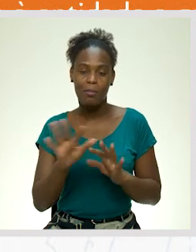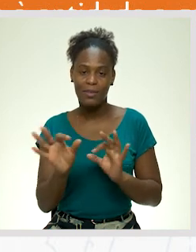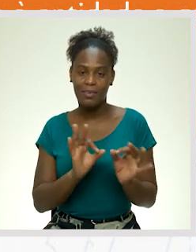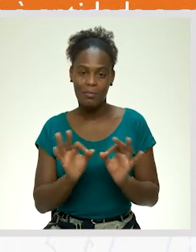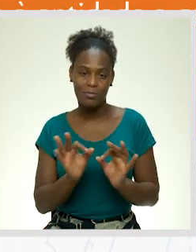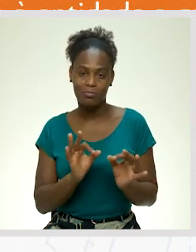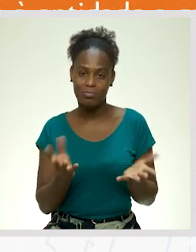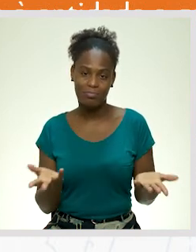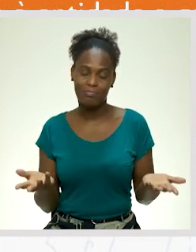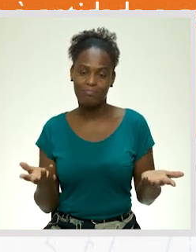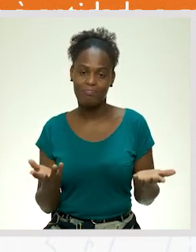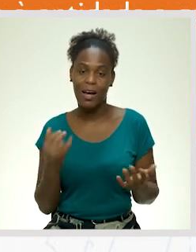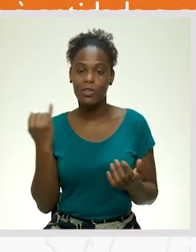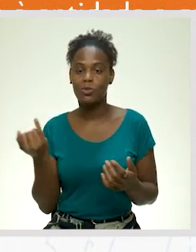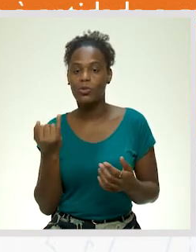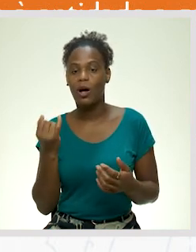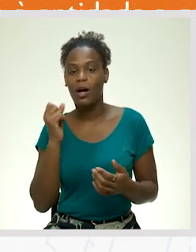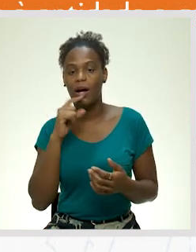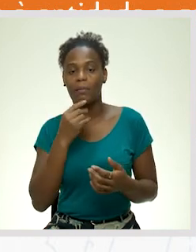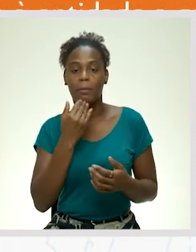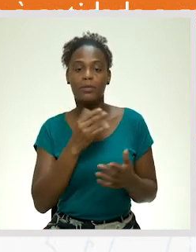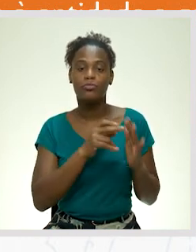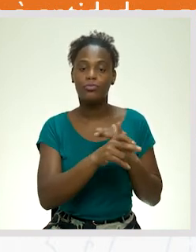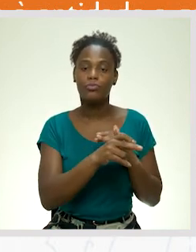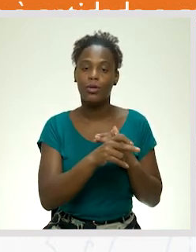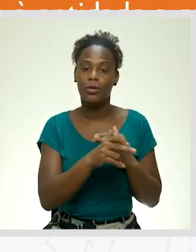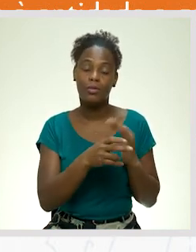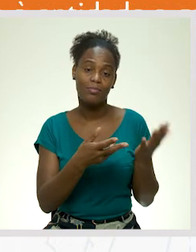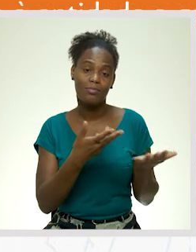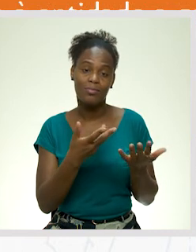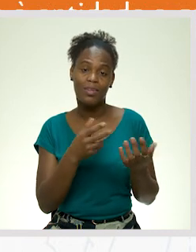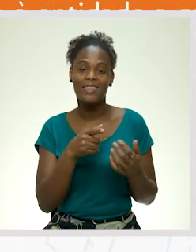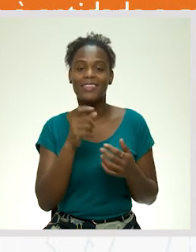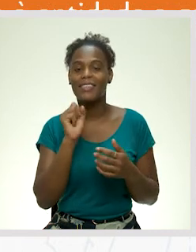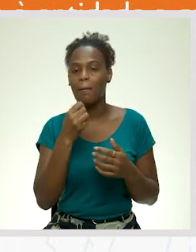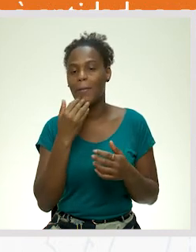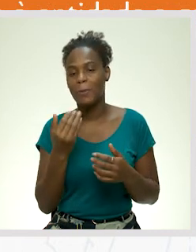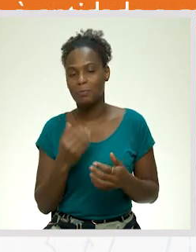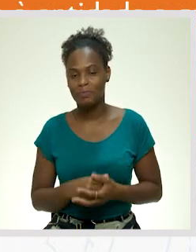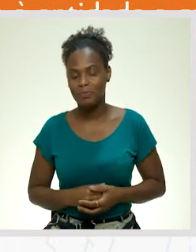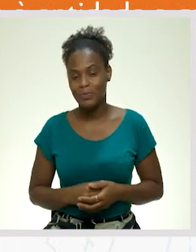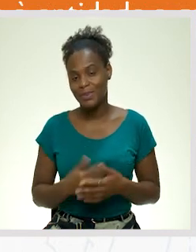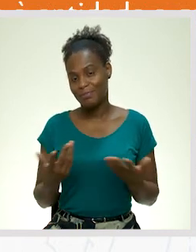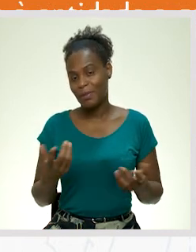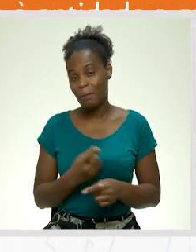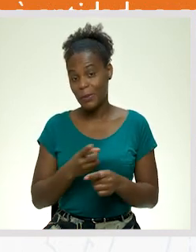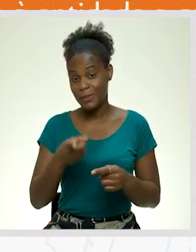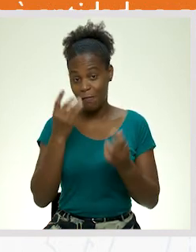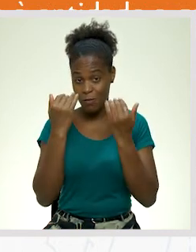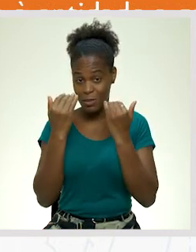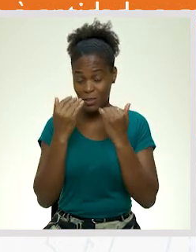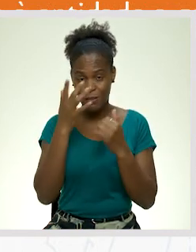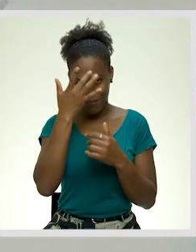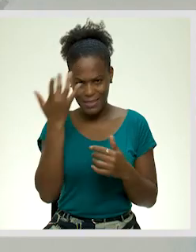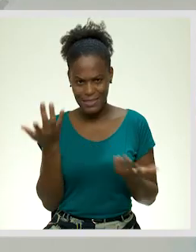de tratamento à entidade a que se destina. É o requerimento. Portanto, essas informações